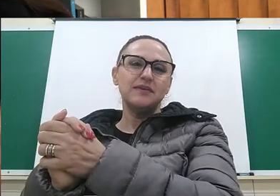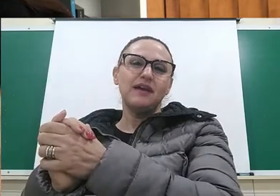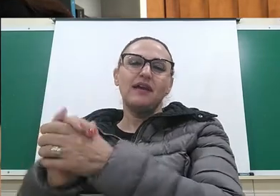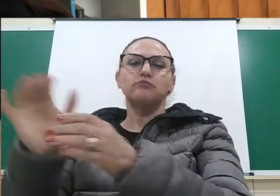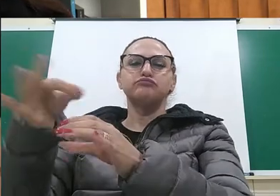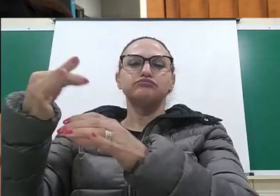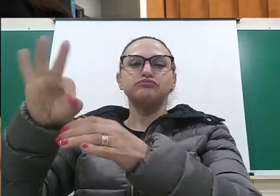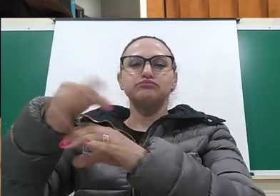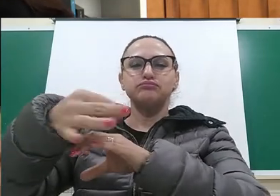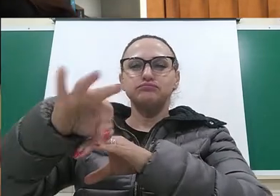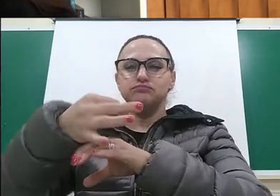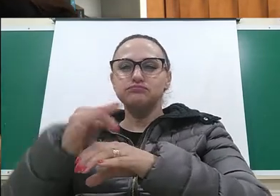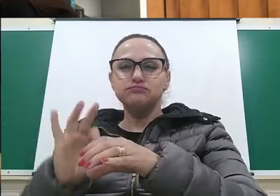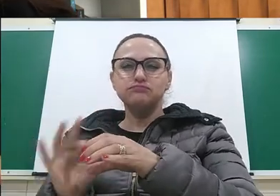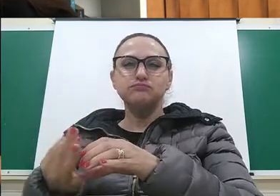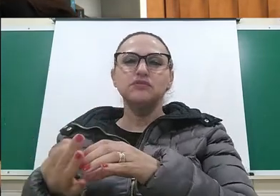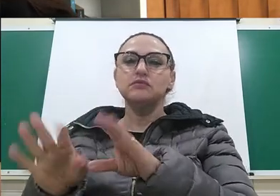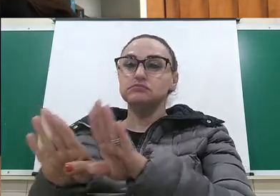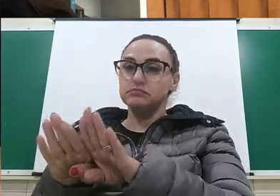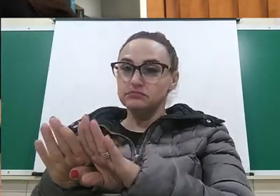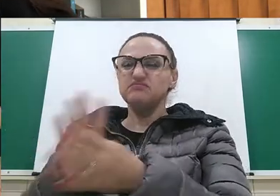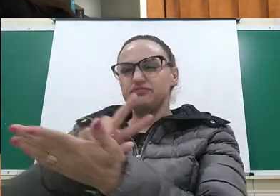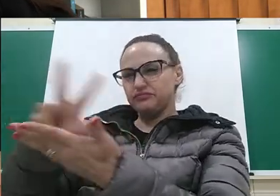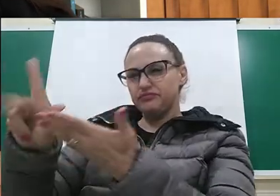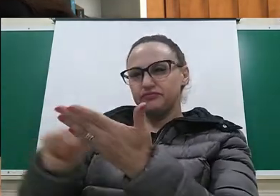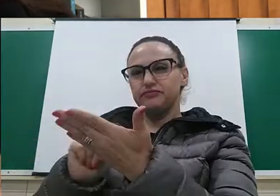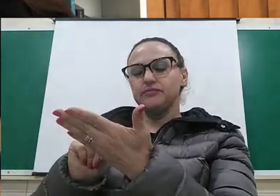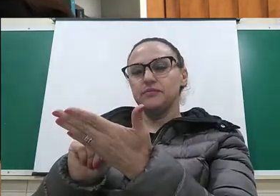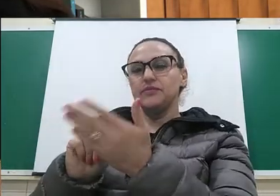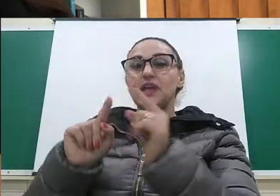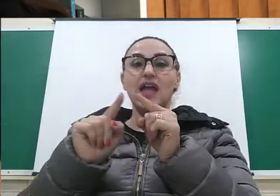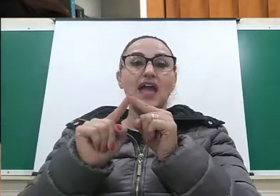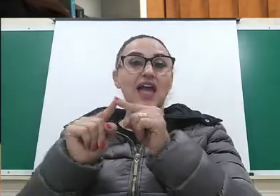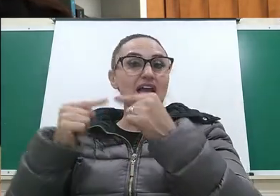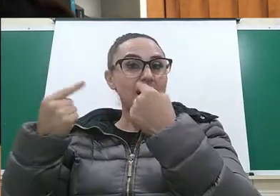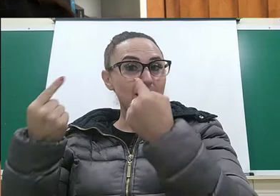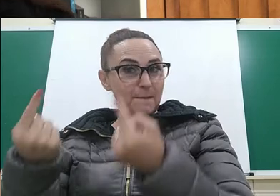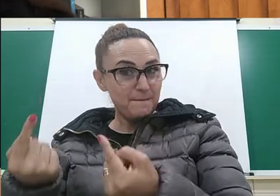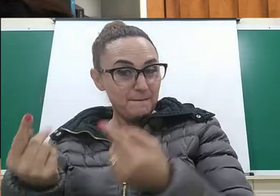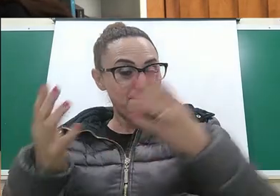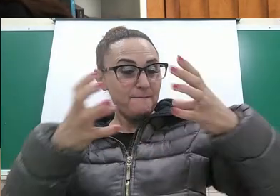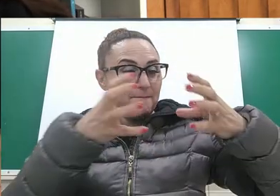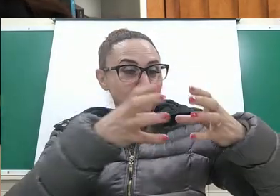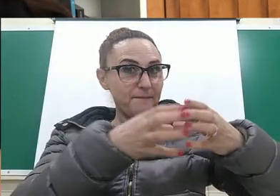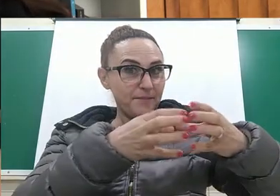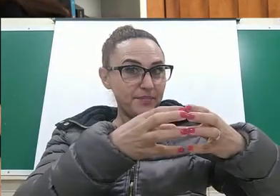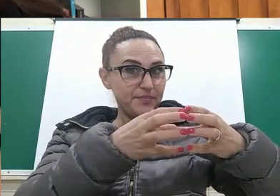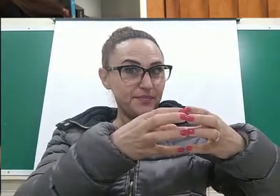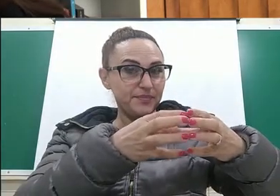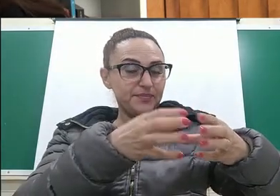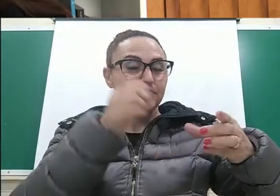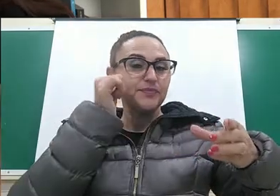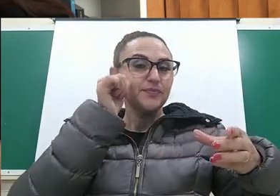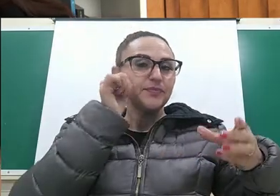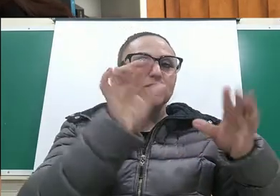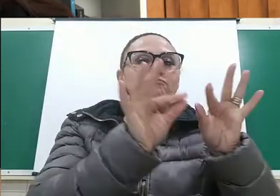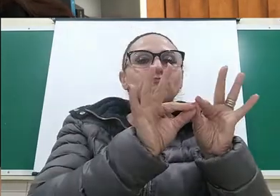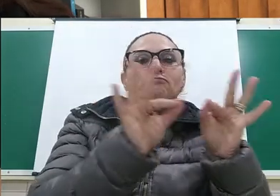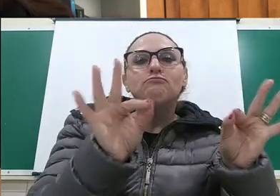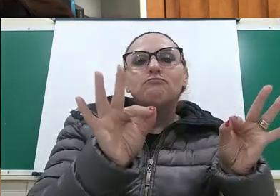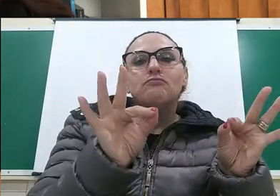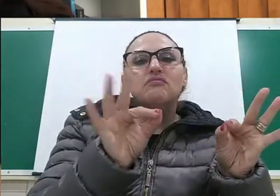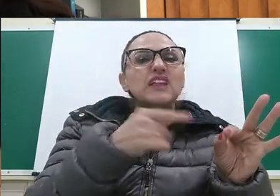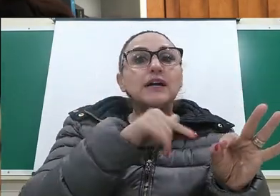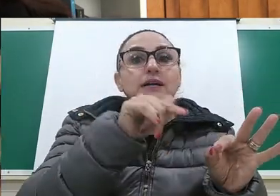como bordar, costurar. Já as moças das classes trabalhadoras, classes mais simples, elas não tinham